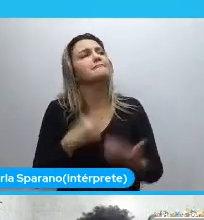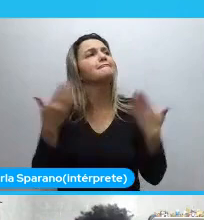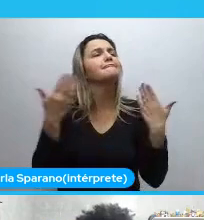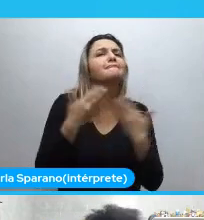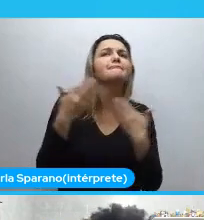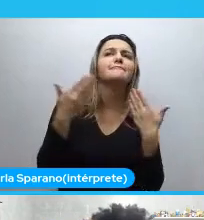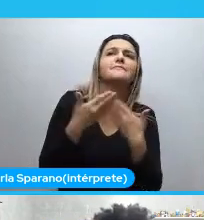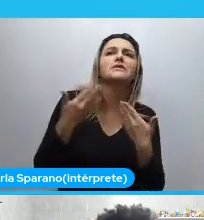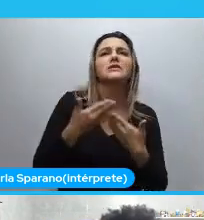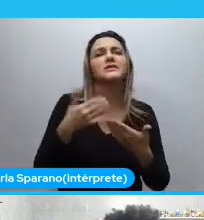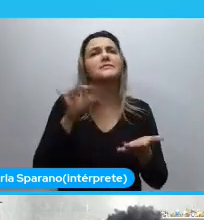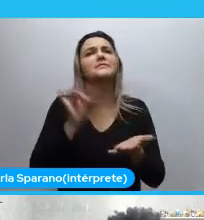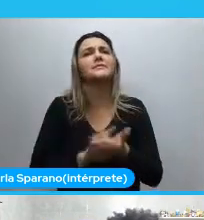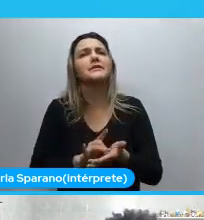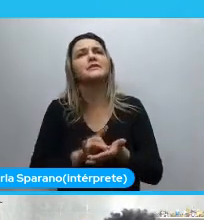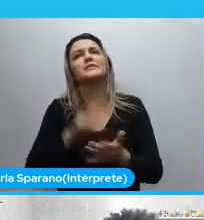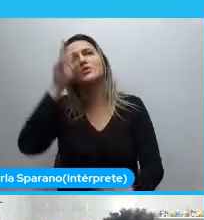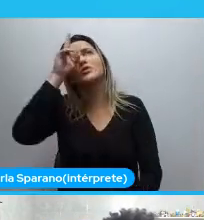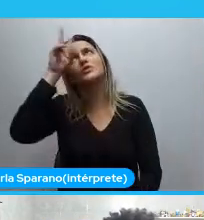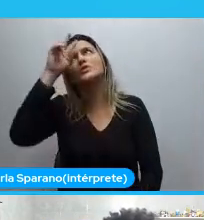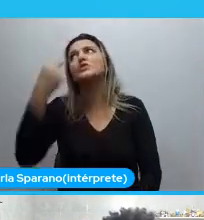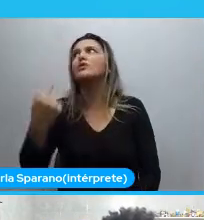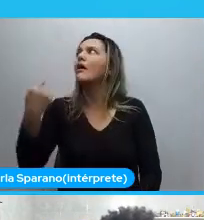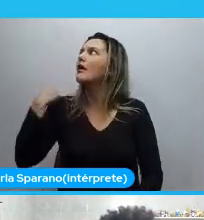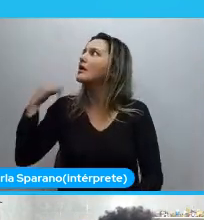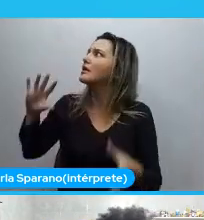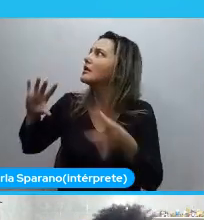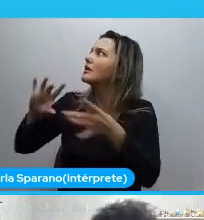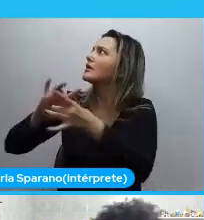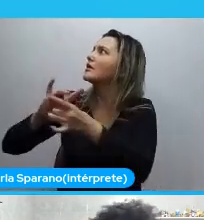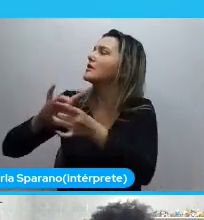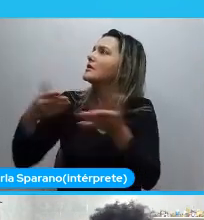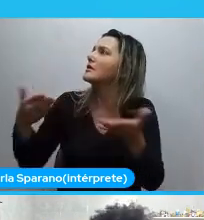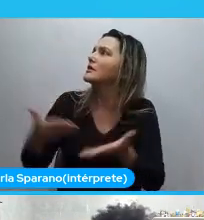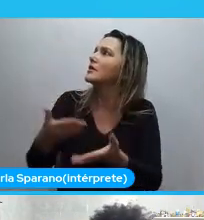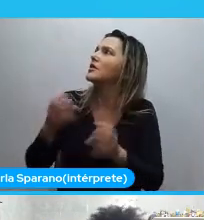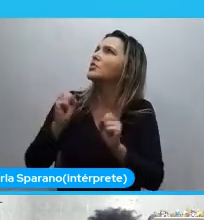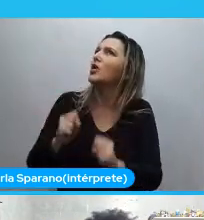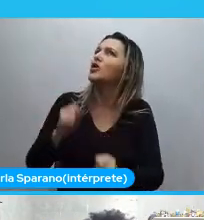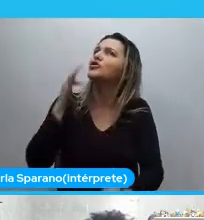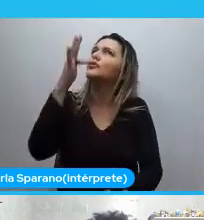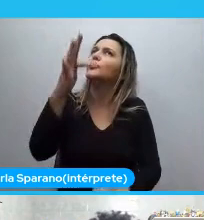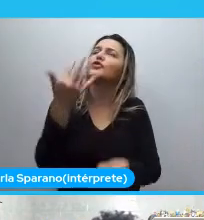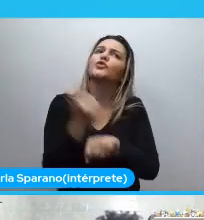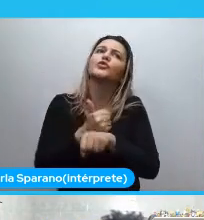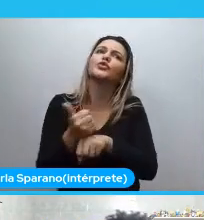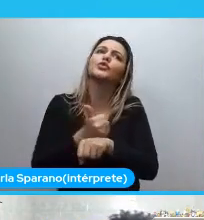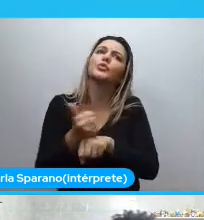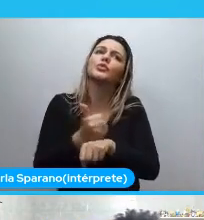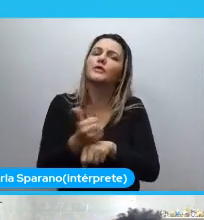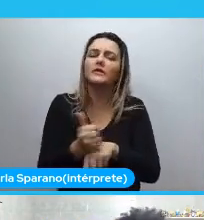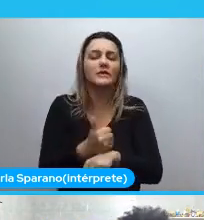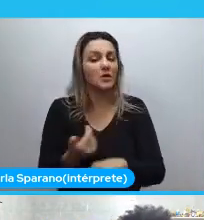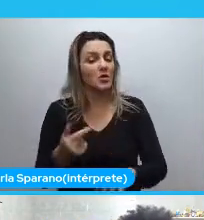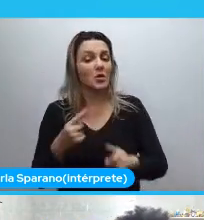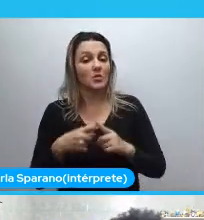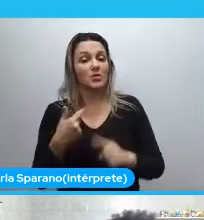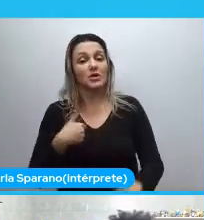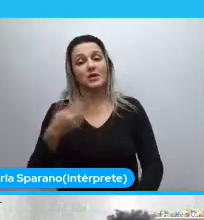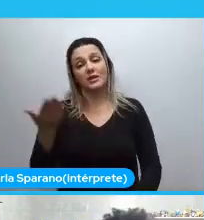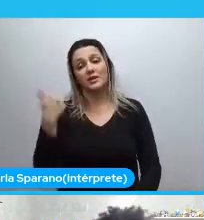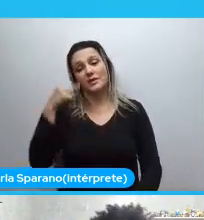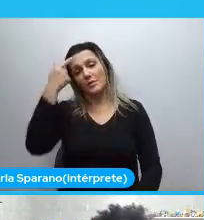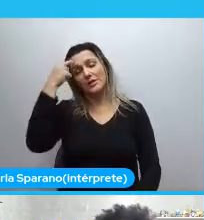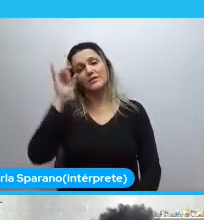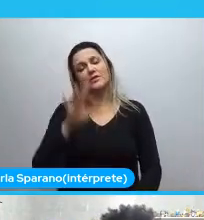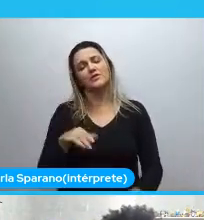história. De que aquilo poderia ser. Uma profissão. Para mim. Porque o que eu tinha de profissão. realidade. Era professor. Ou